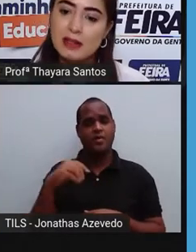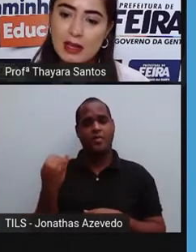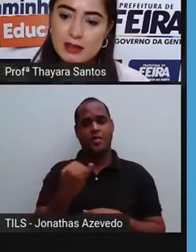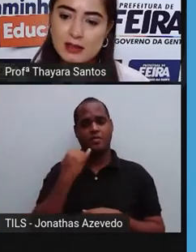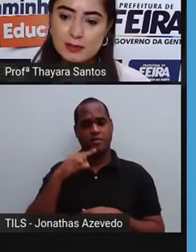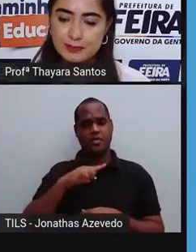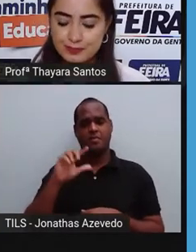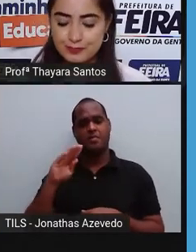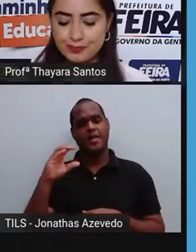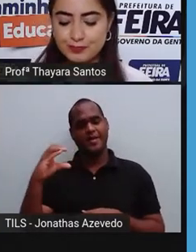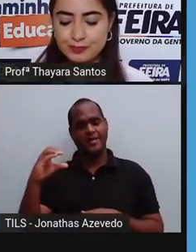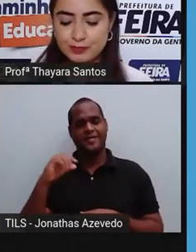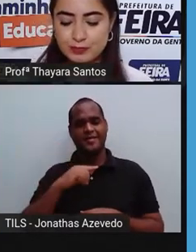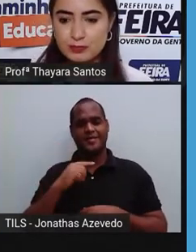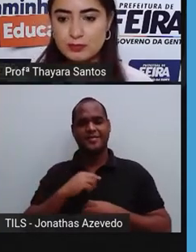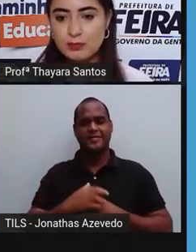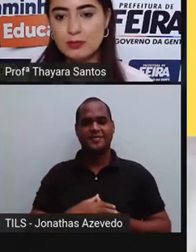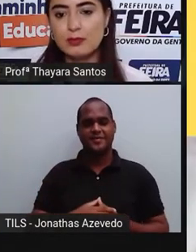bactérias.